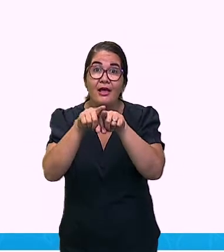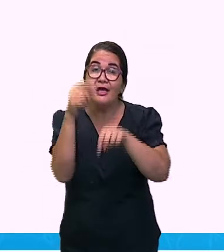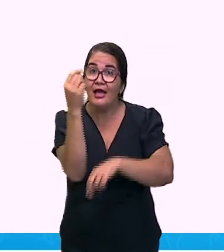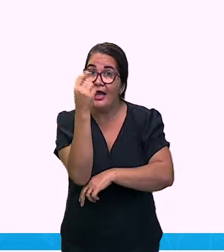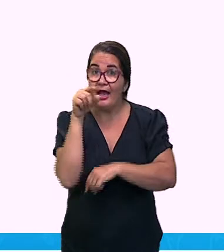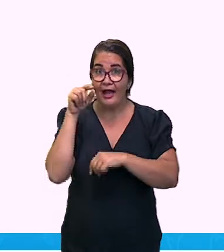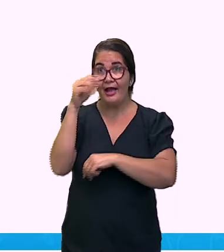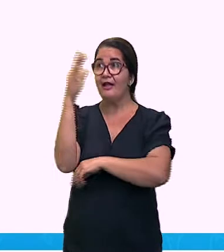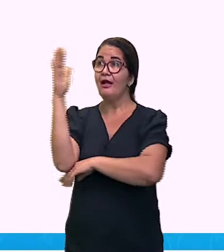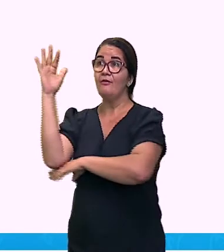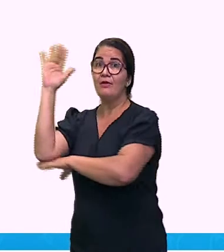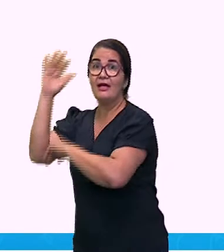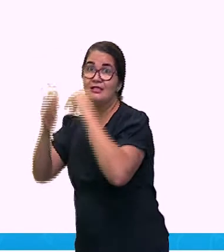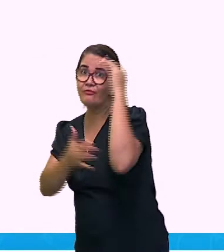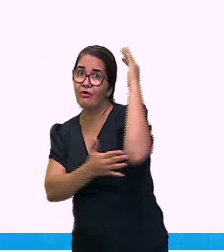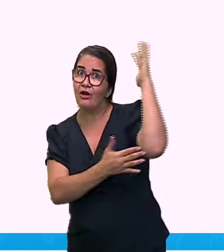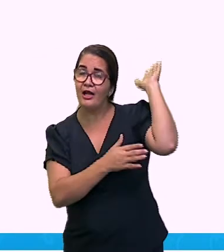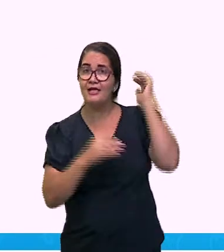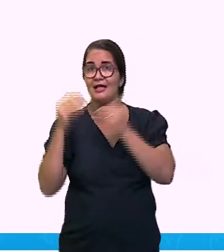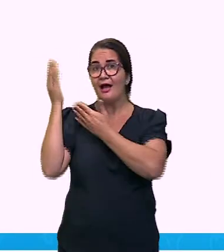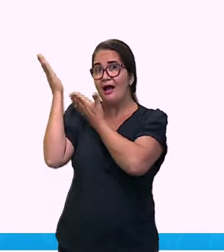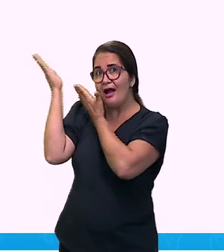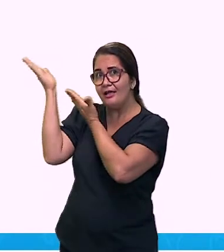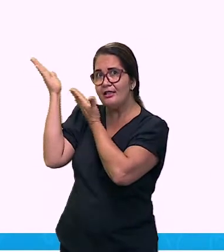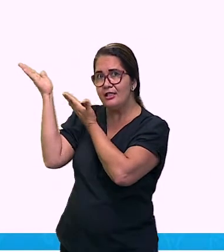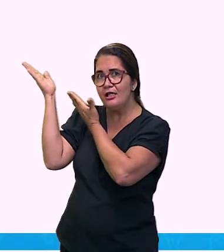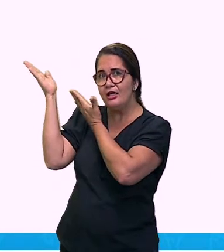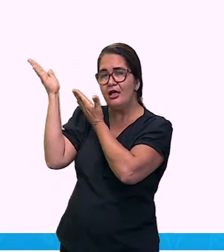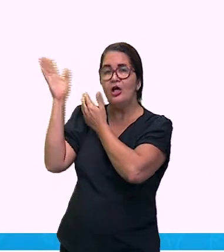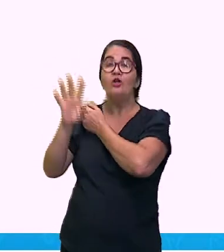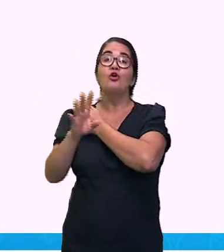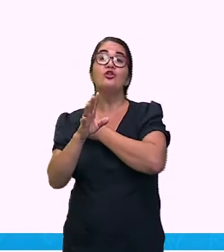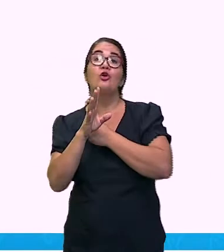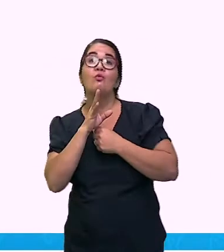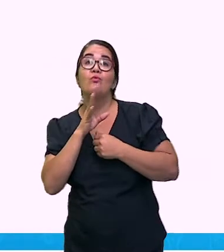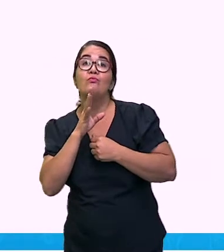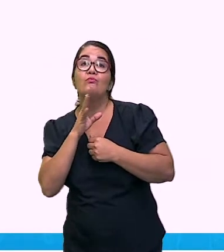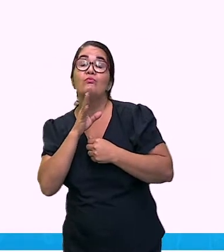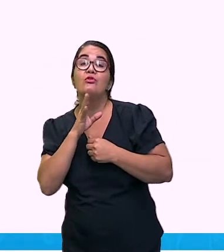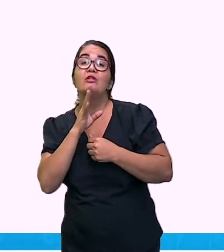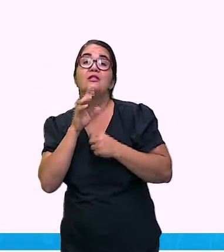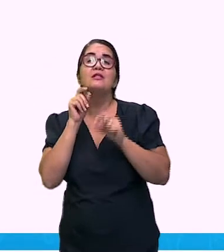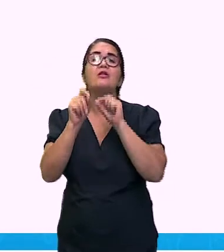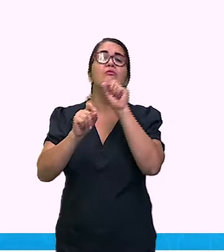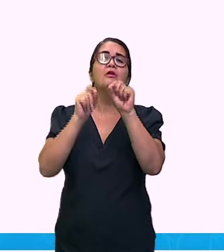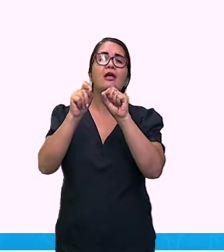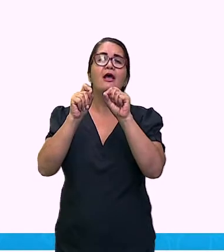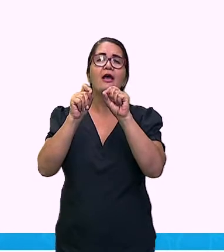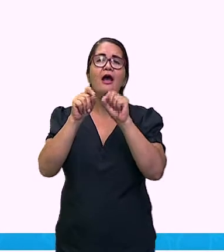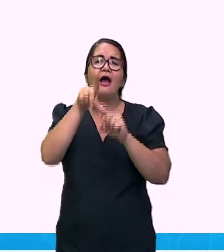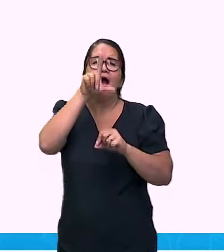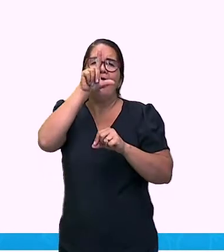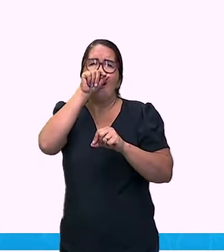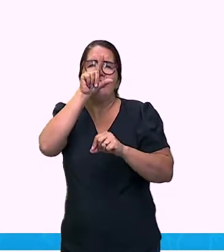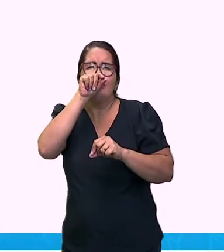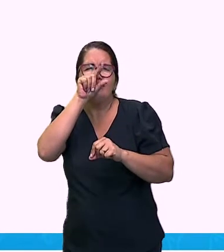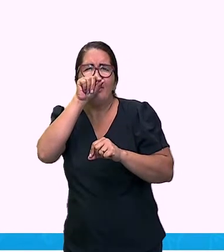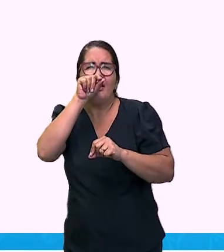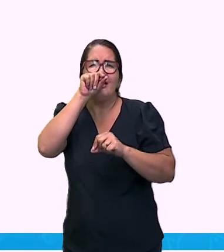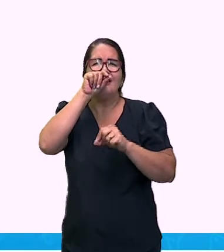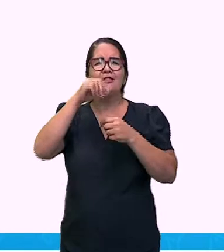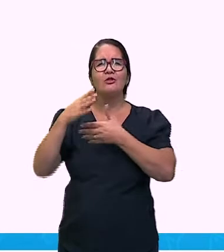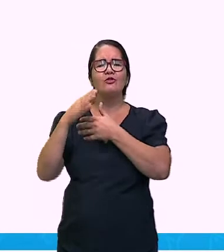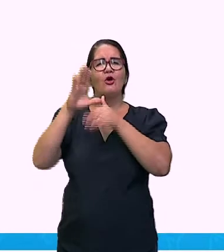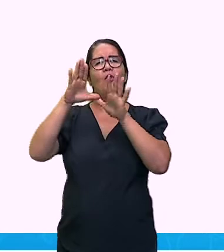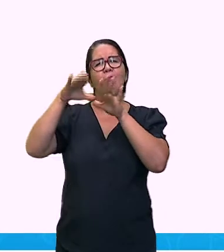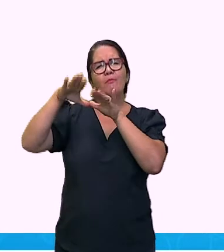aqui na nossa área urbana, gente não tem tanto acesso. Podemos fazer passeios turísticos, conhecer, entender